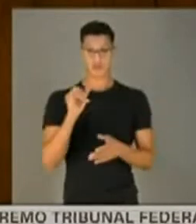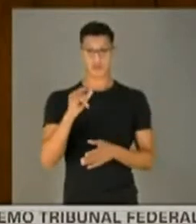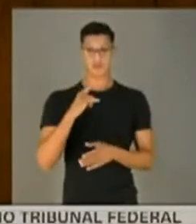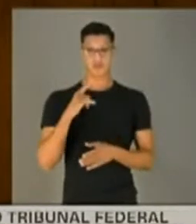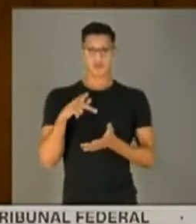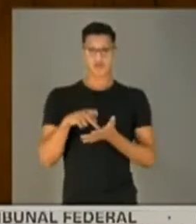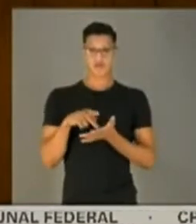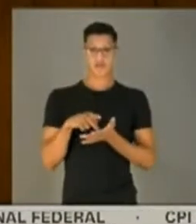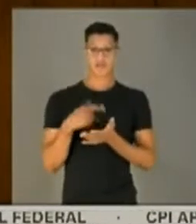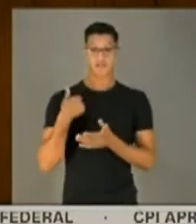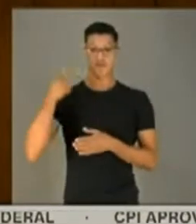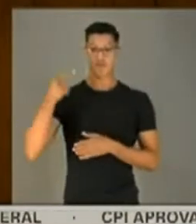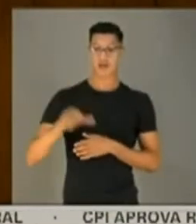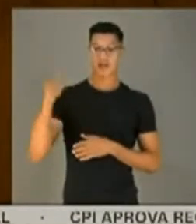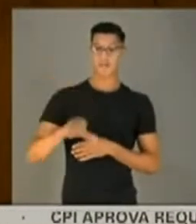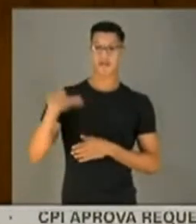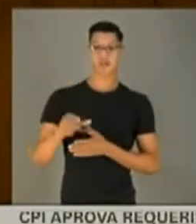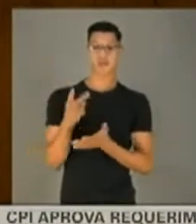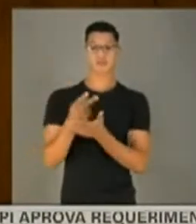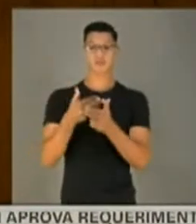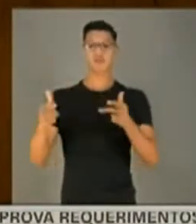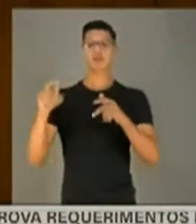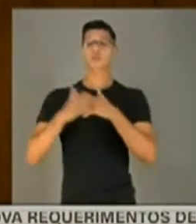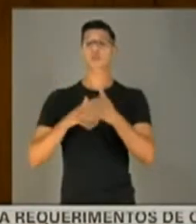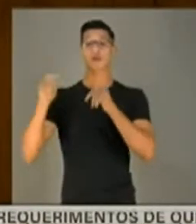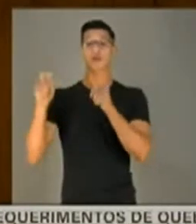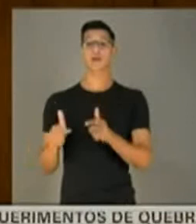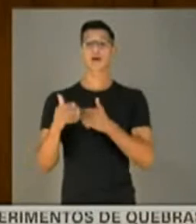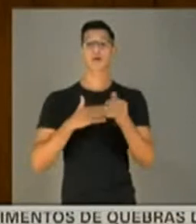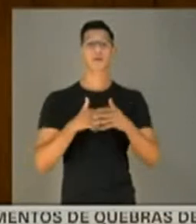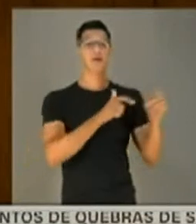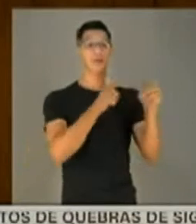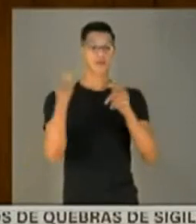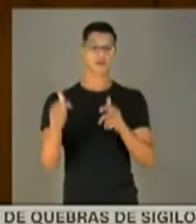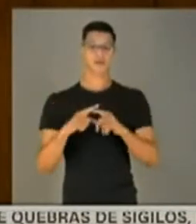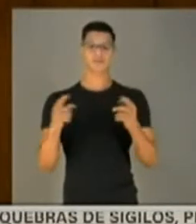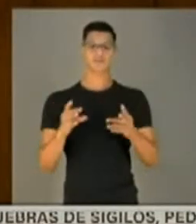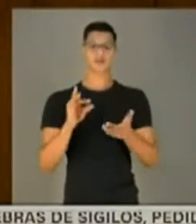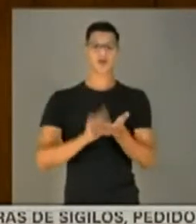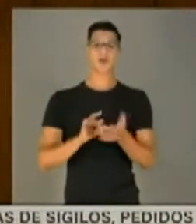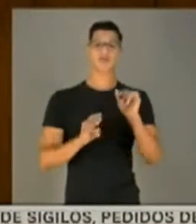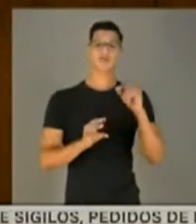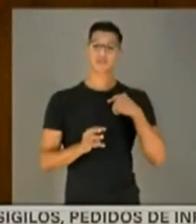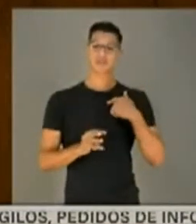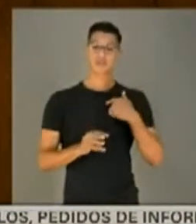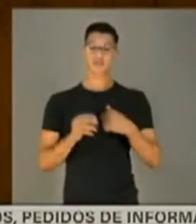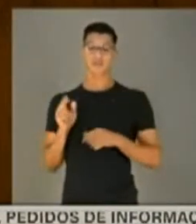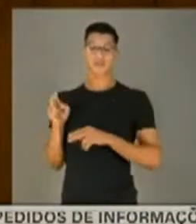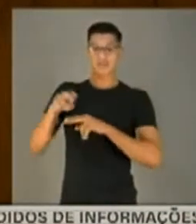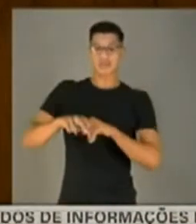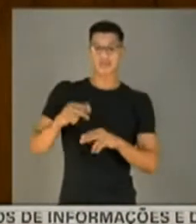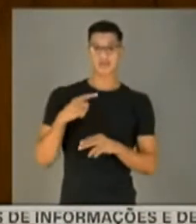estiver com a verdade, eu vou repetir essa mesma coisa em qualquer lugar, em qualquer circunstância. Então, é óbvio que se eu estivesse aí,